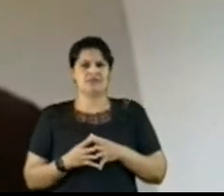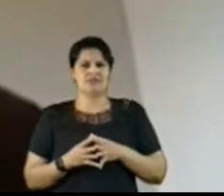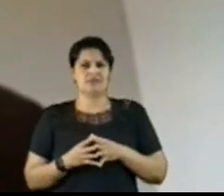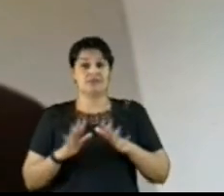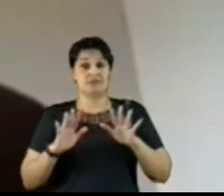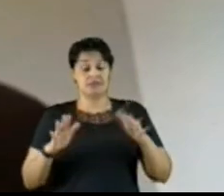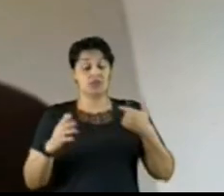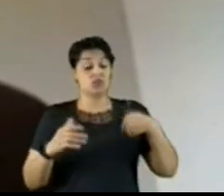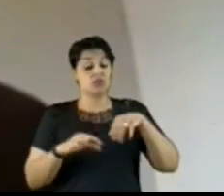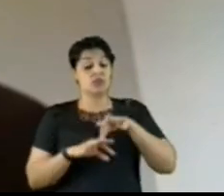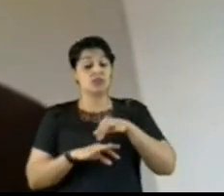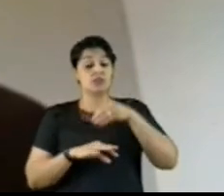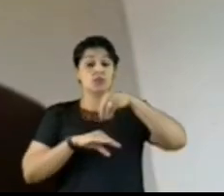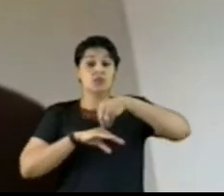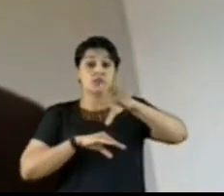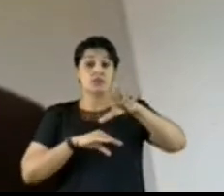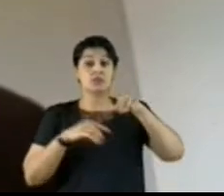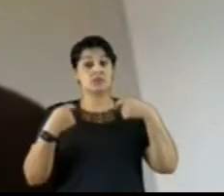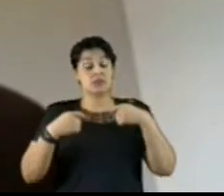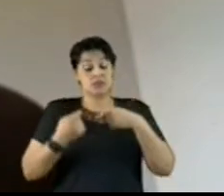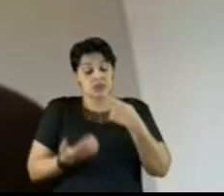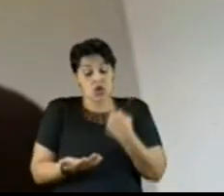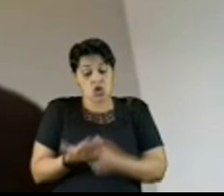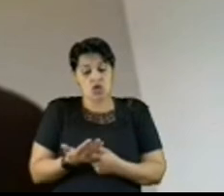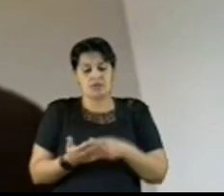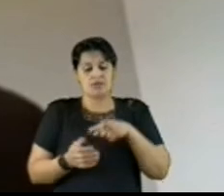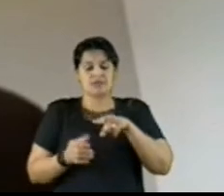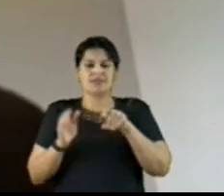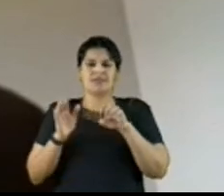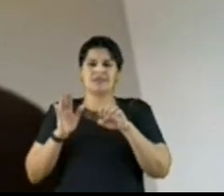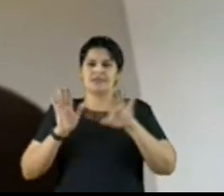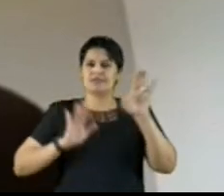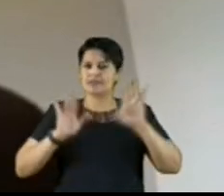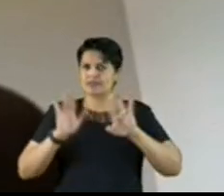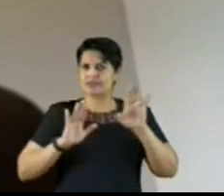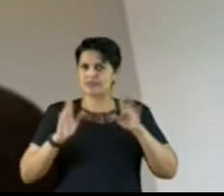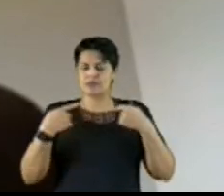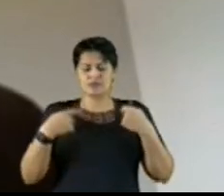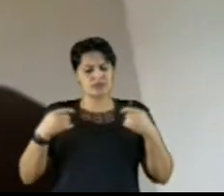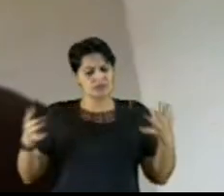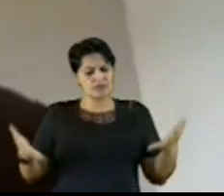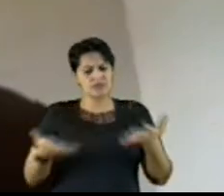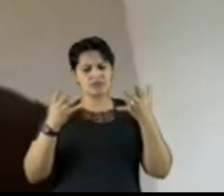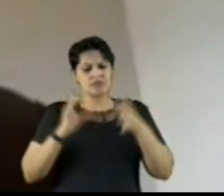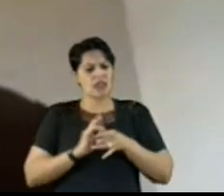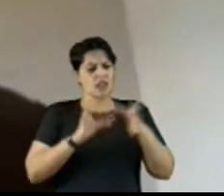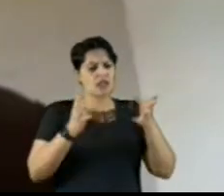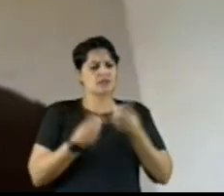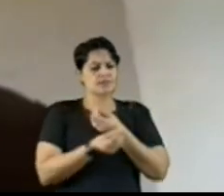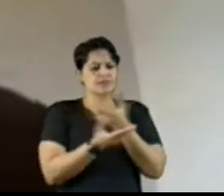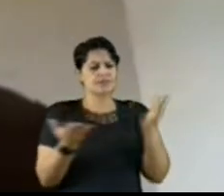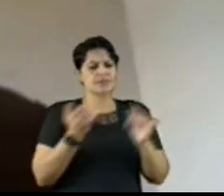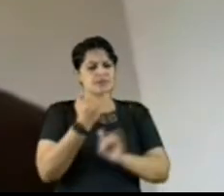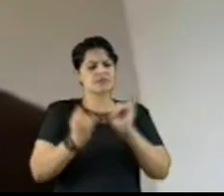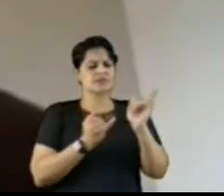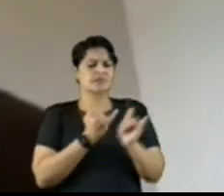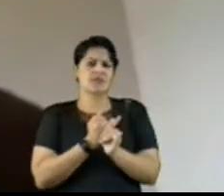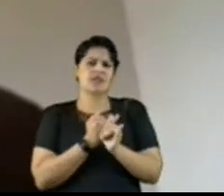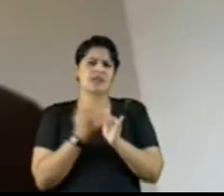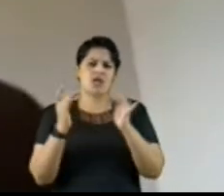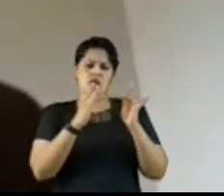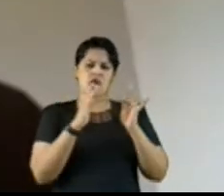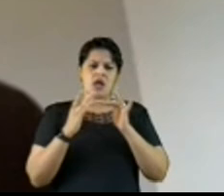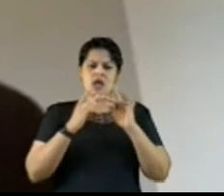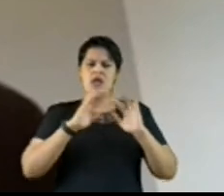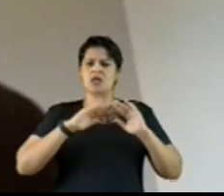sugerimos a inclusão de compromissos na presente licitação para provimento de conexões fixas de banda larga com o